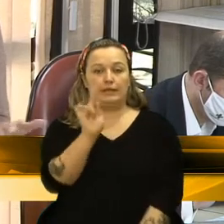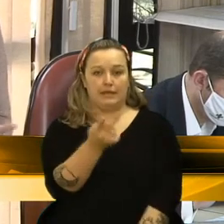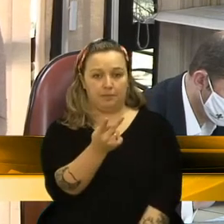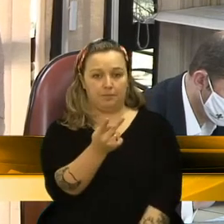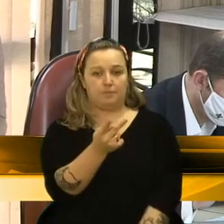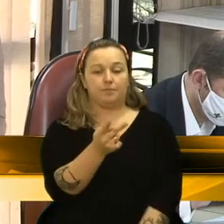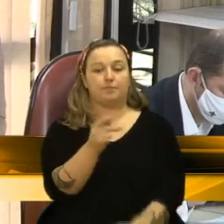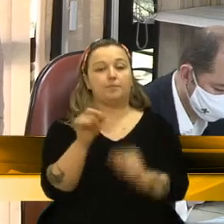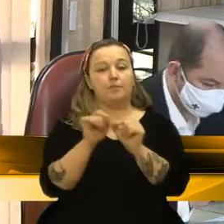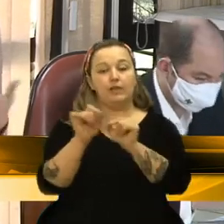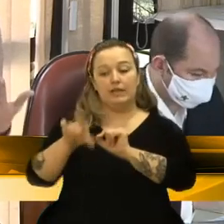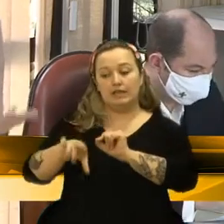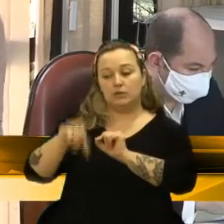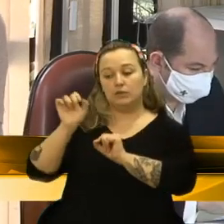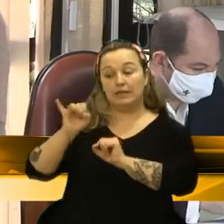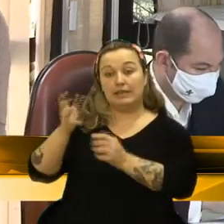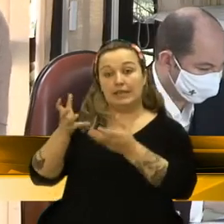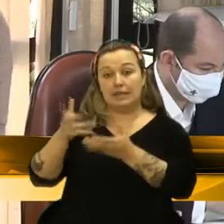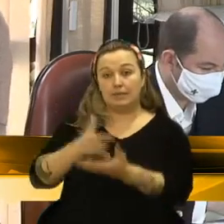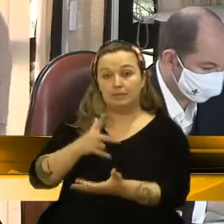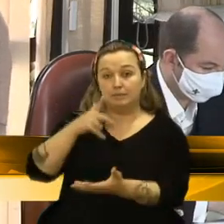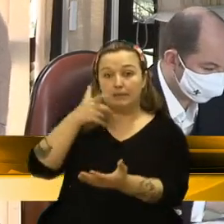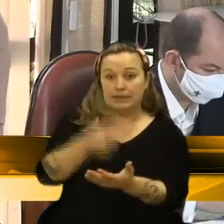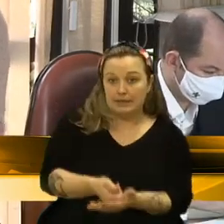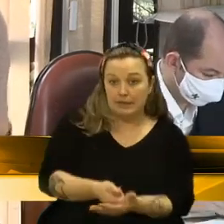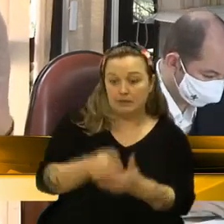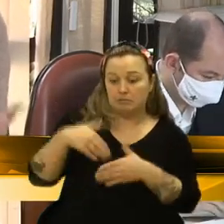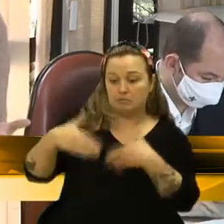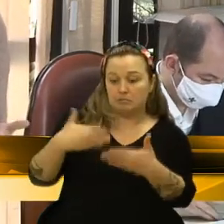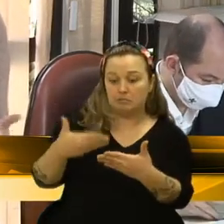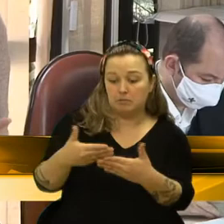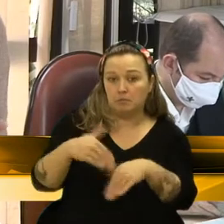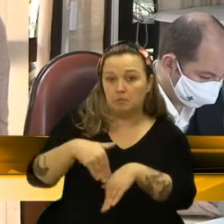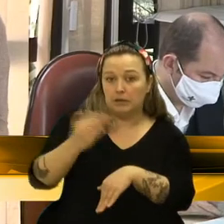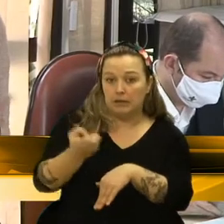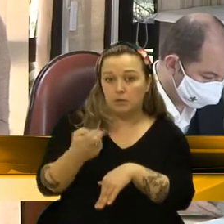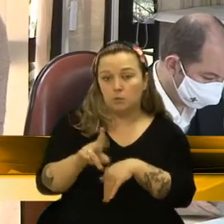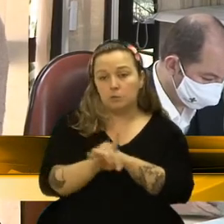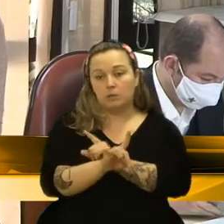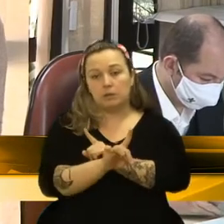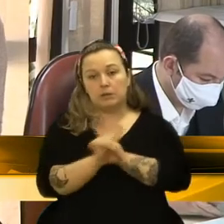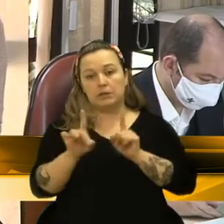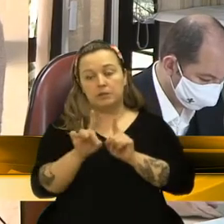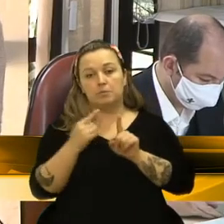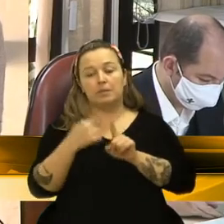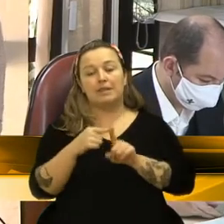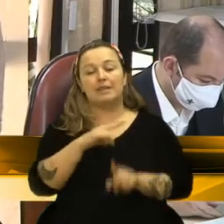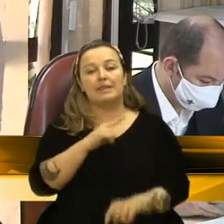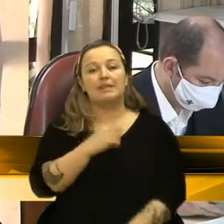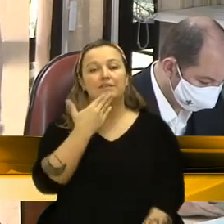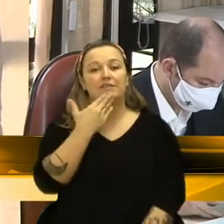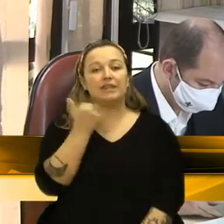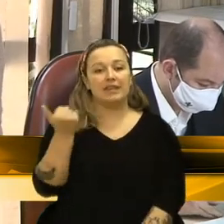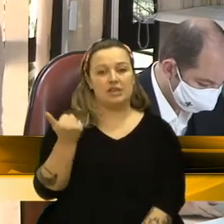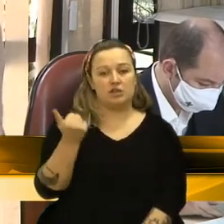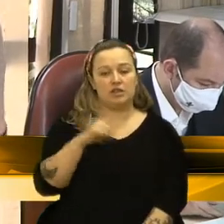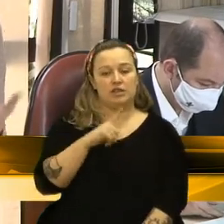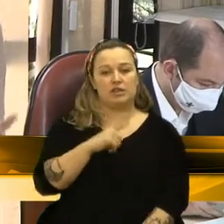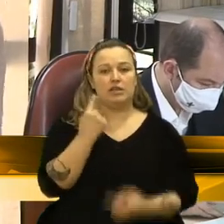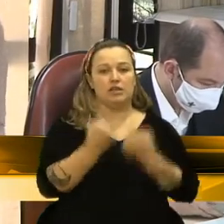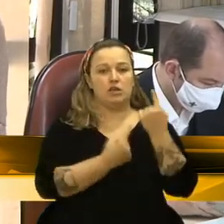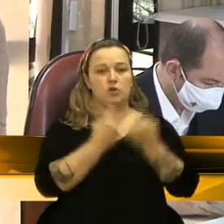não pagar sobre as suas vantagens temporárias. Mesmo que não